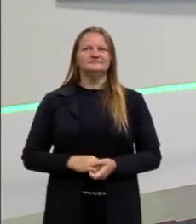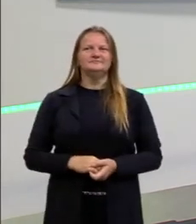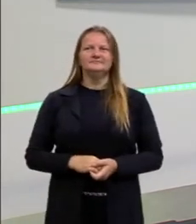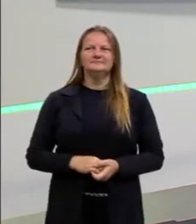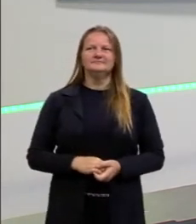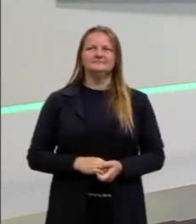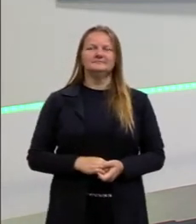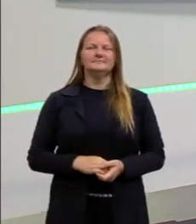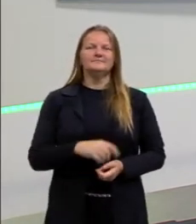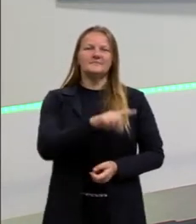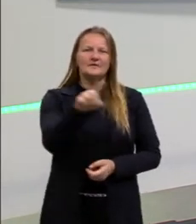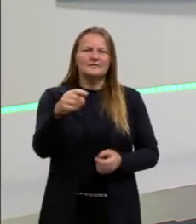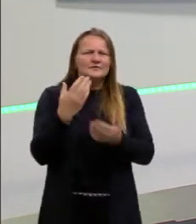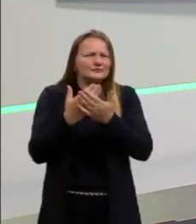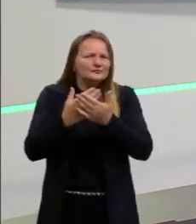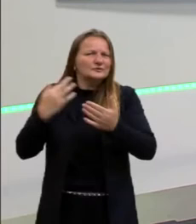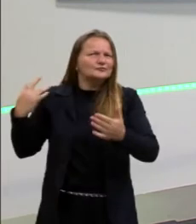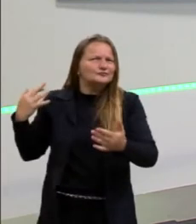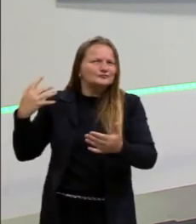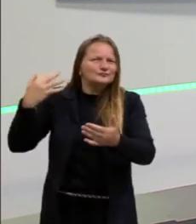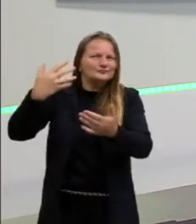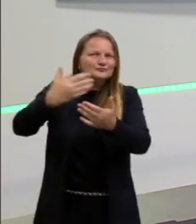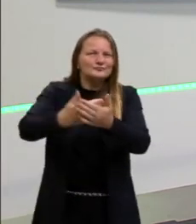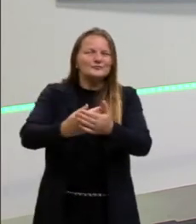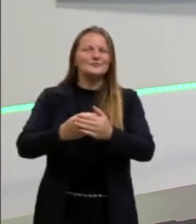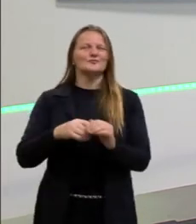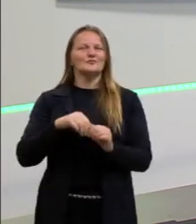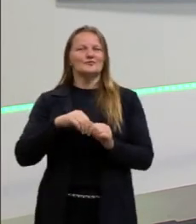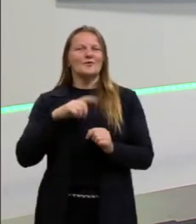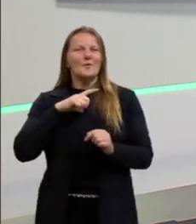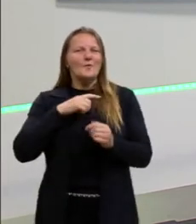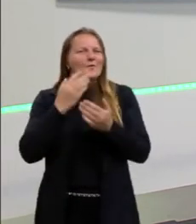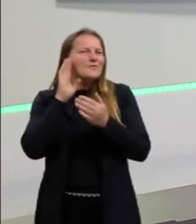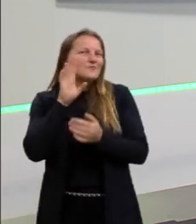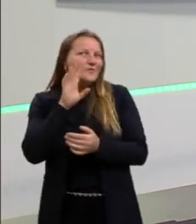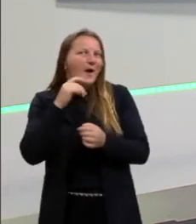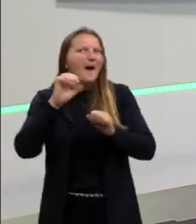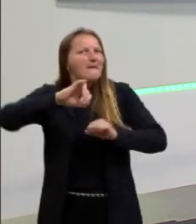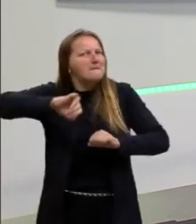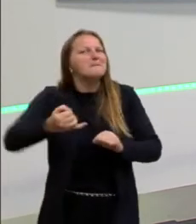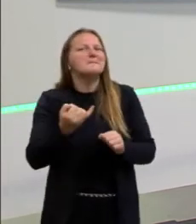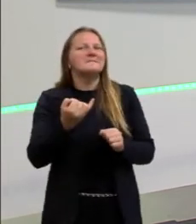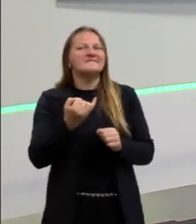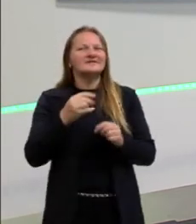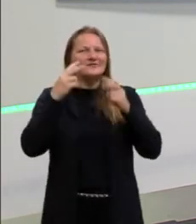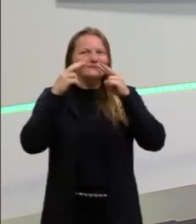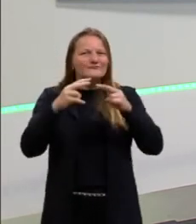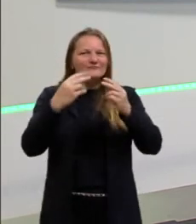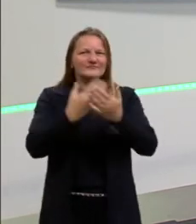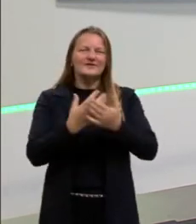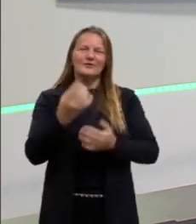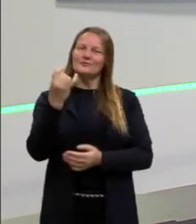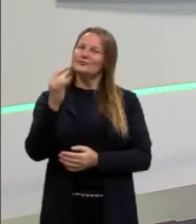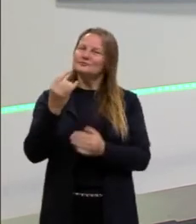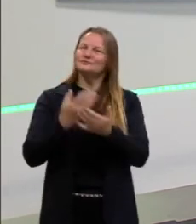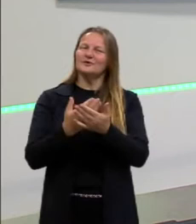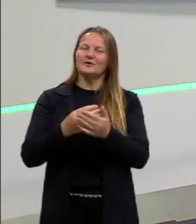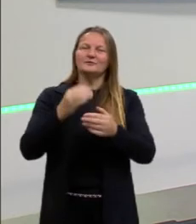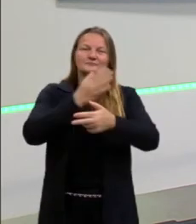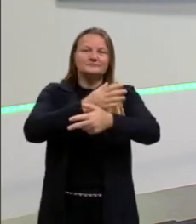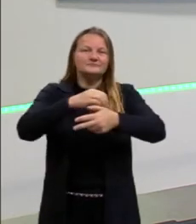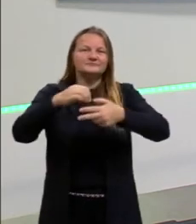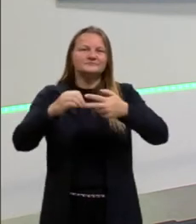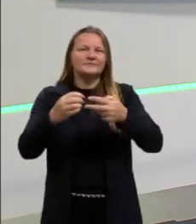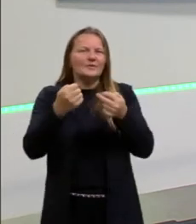se você vem estudando, seguindo um ritmo legal, aproveite agora então para assistir as nossas últimas aulas do Pré-ENEM.